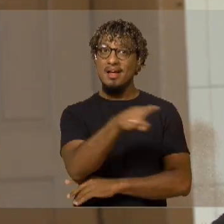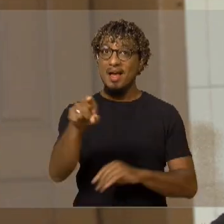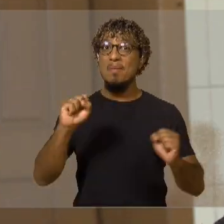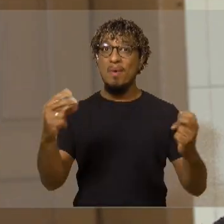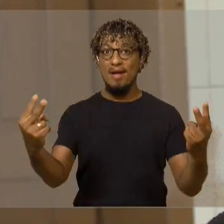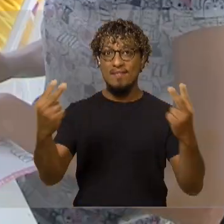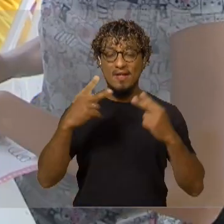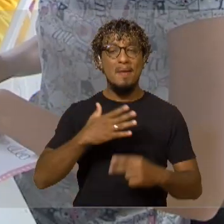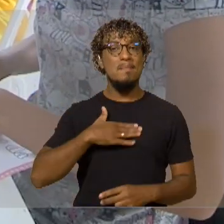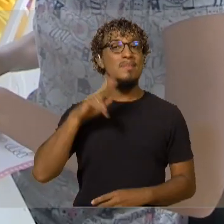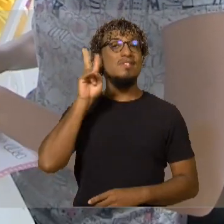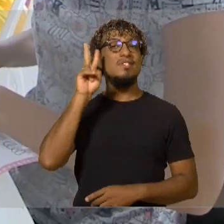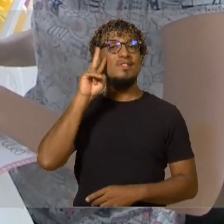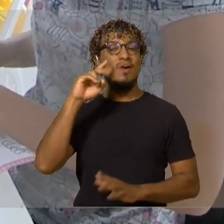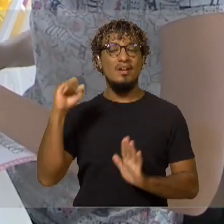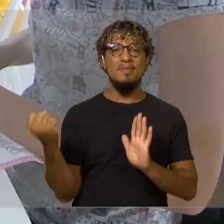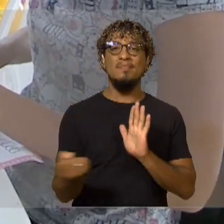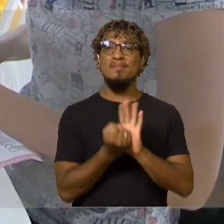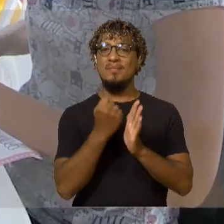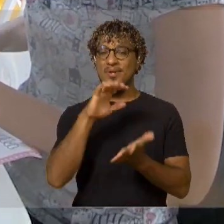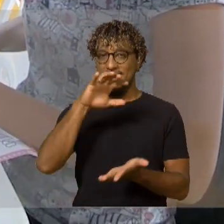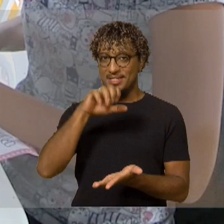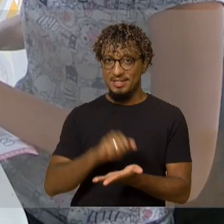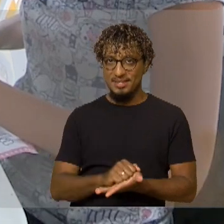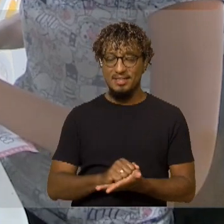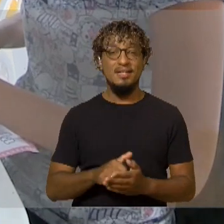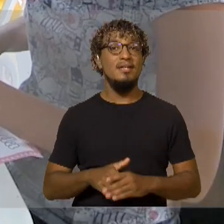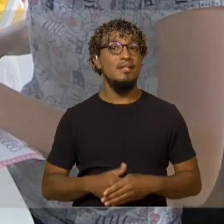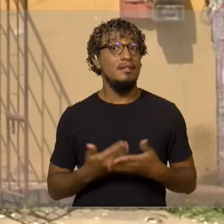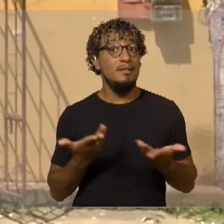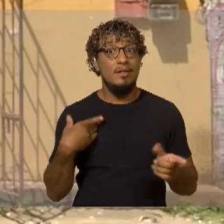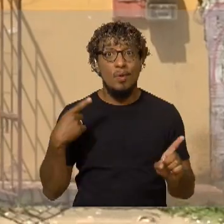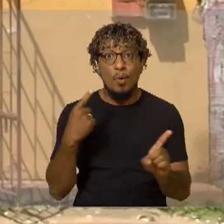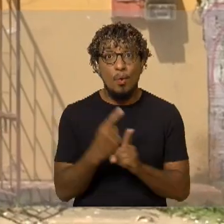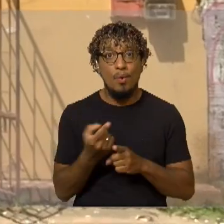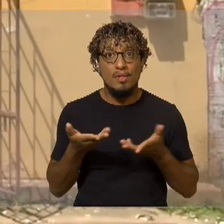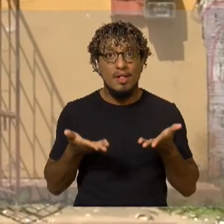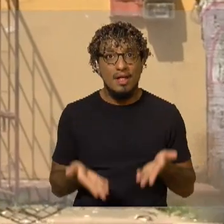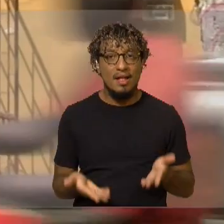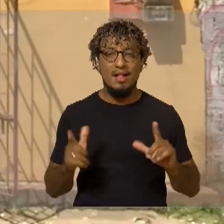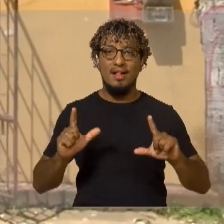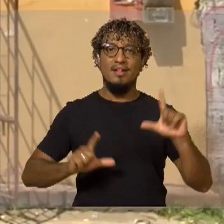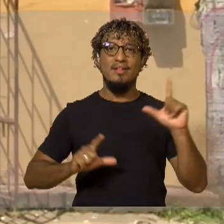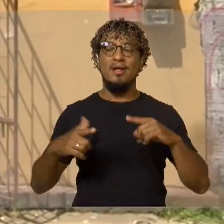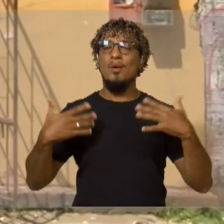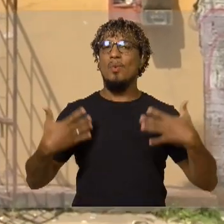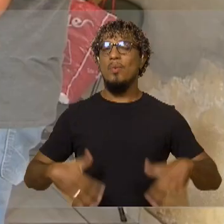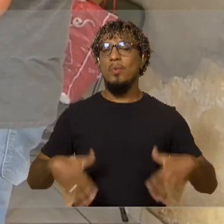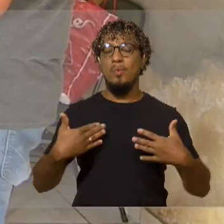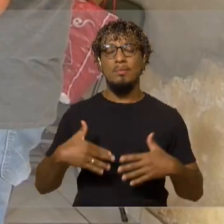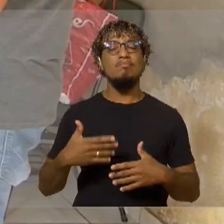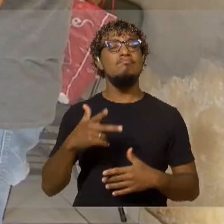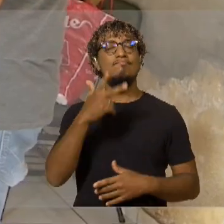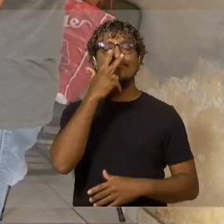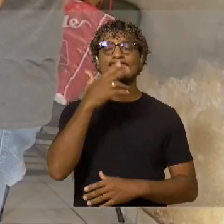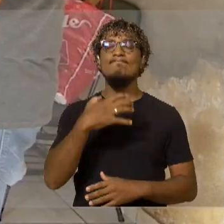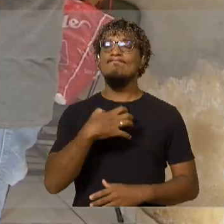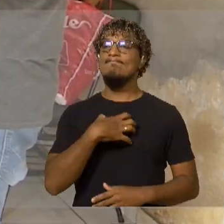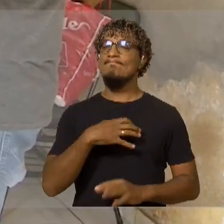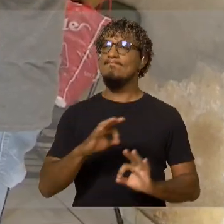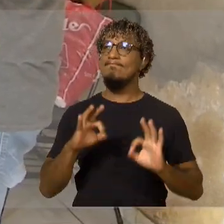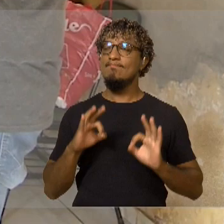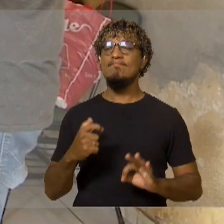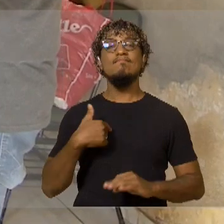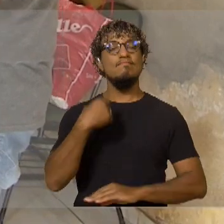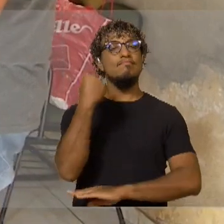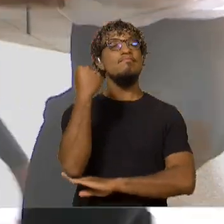história vai ser eternizada por meio desse registro. Quando elas encontram esse espaço na TV, é um espaço de respaldo. Então, olha, eu